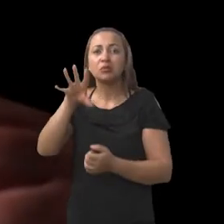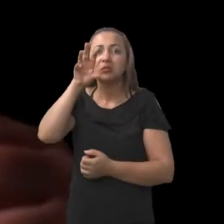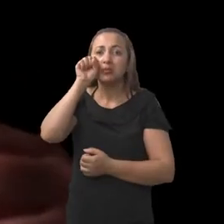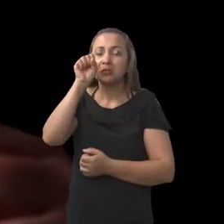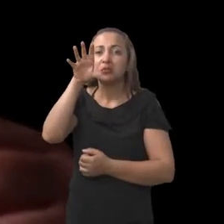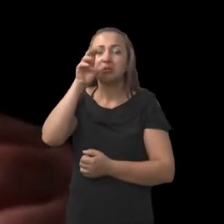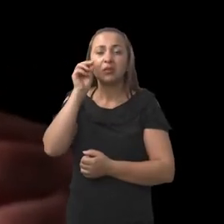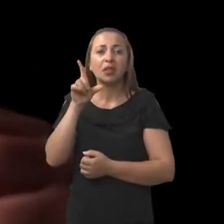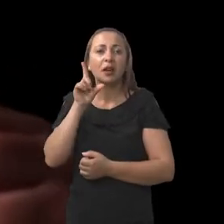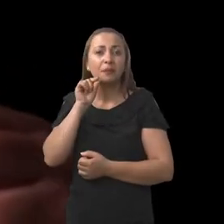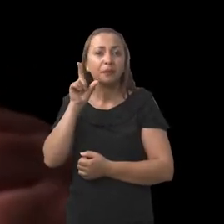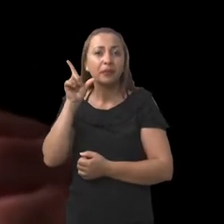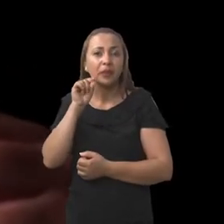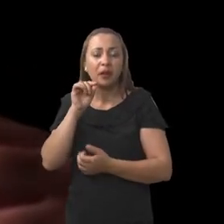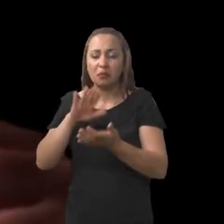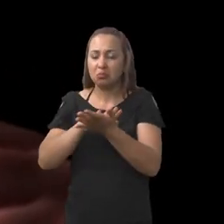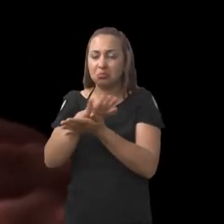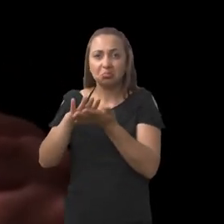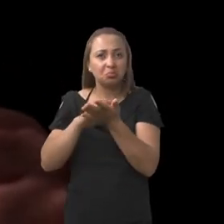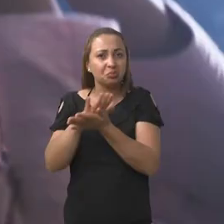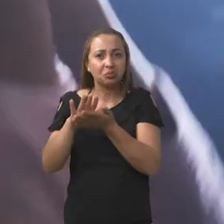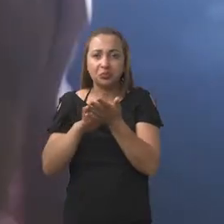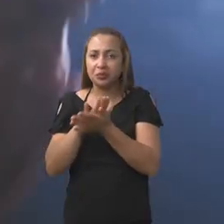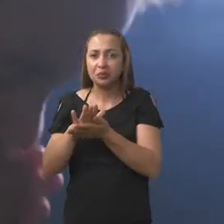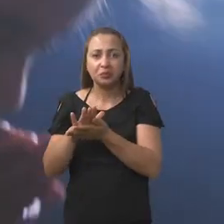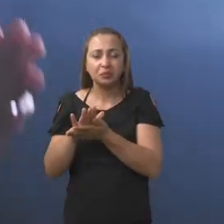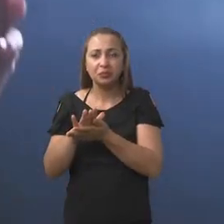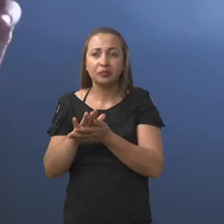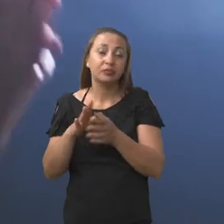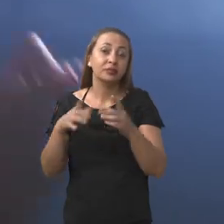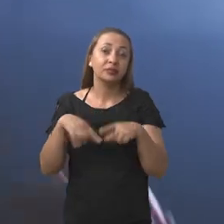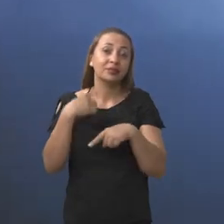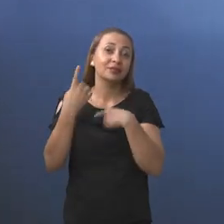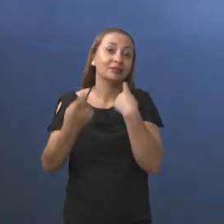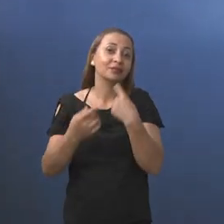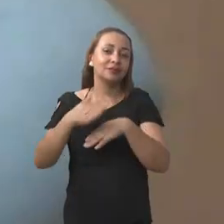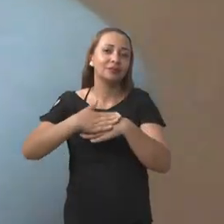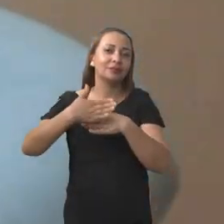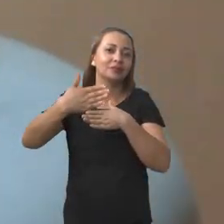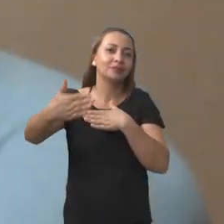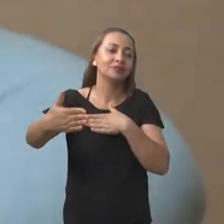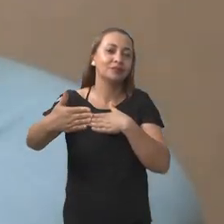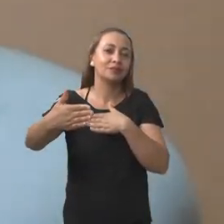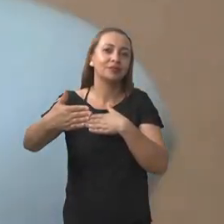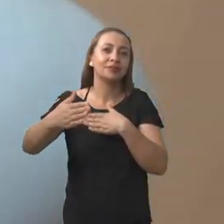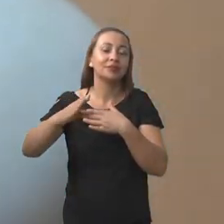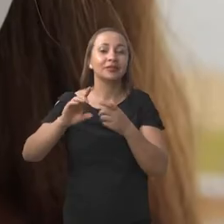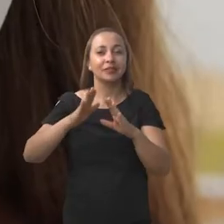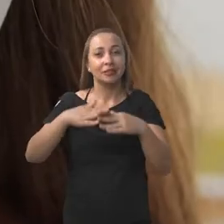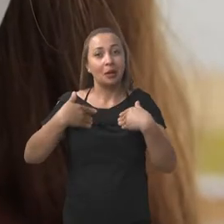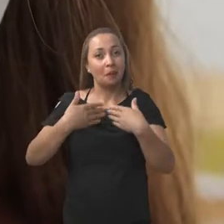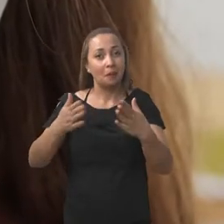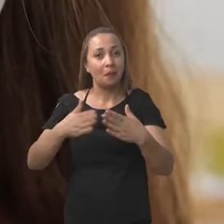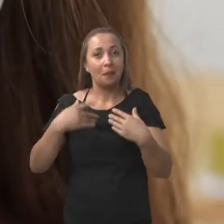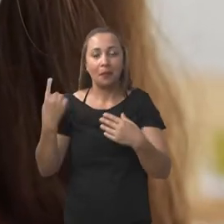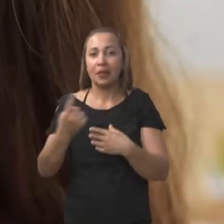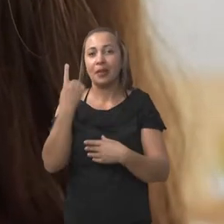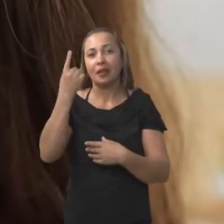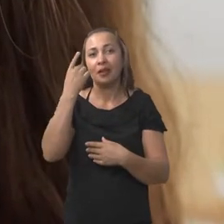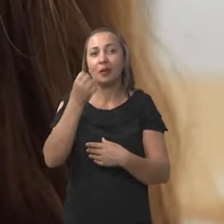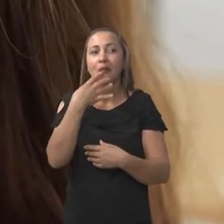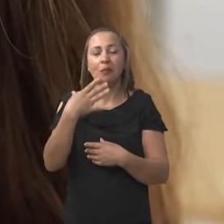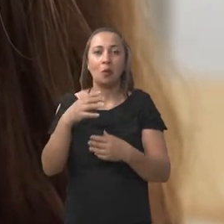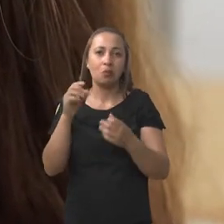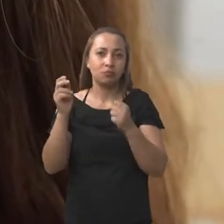de olfato, com alterações no paladar. E aí, a partir dessa demanda aumentada, eu imaginei que seria